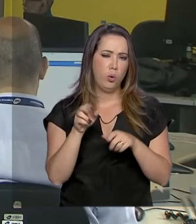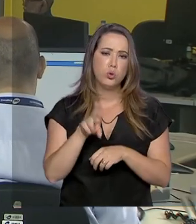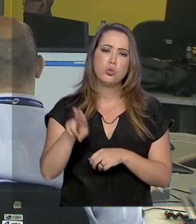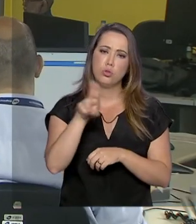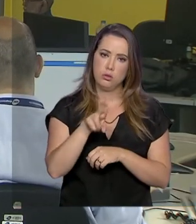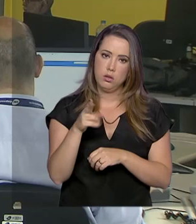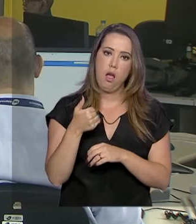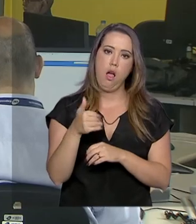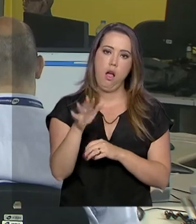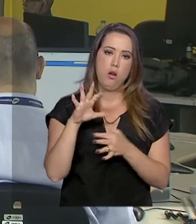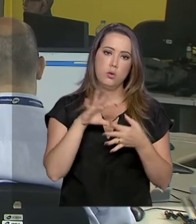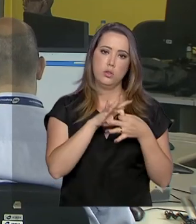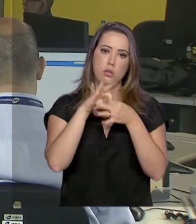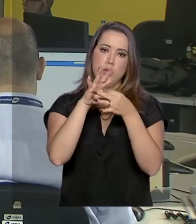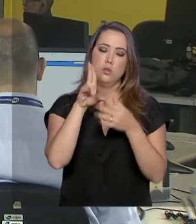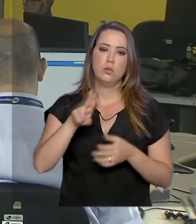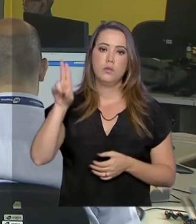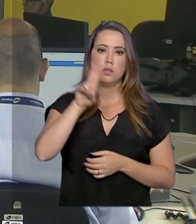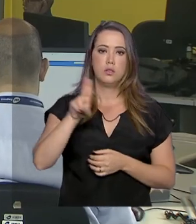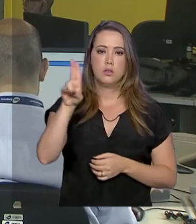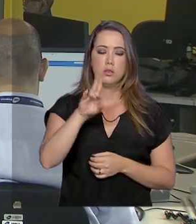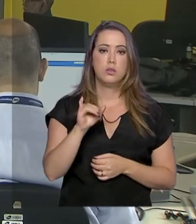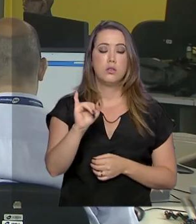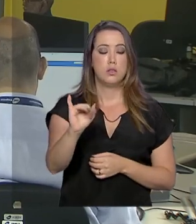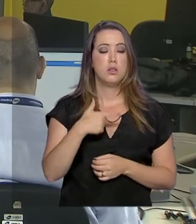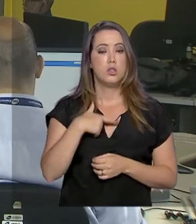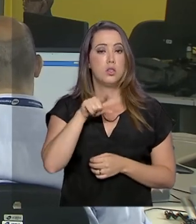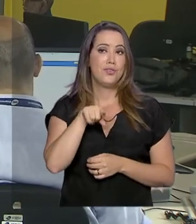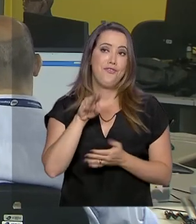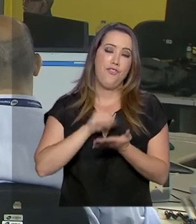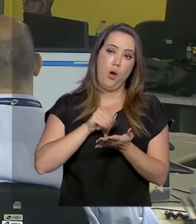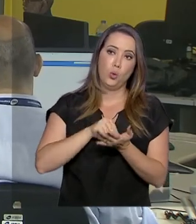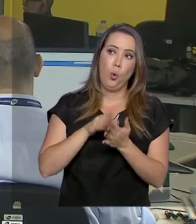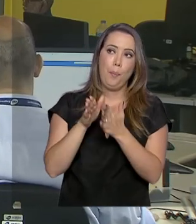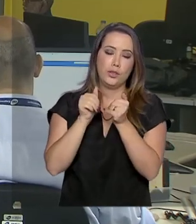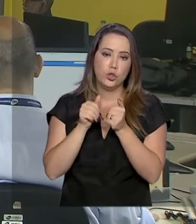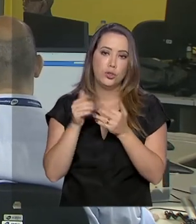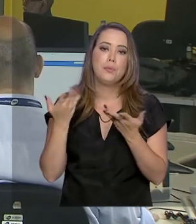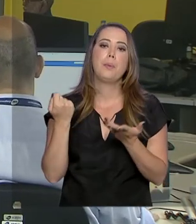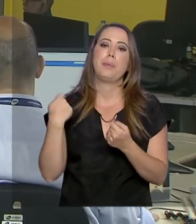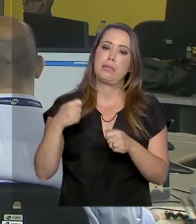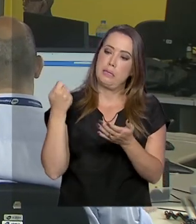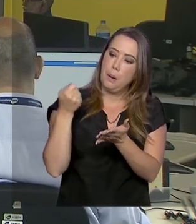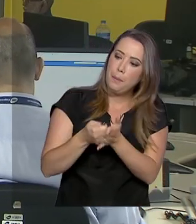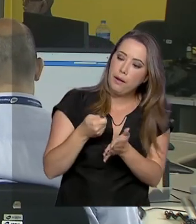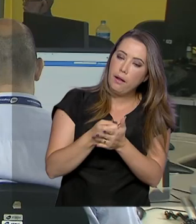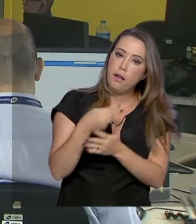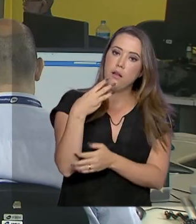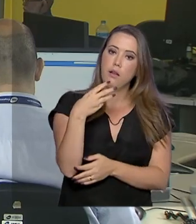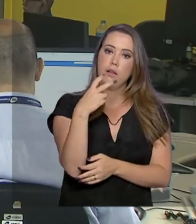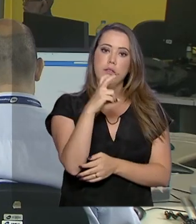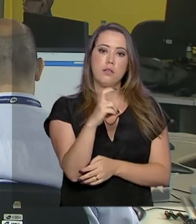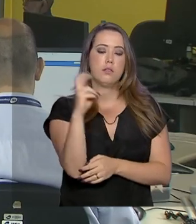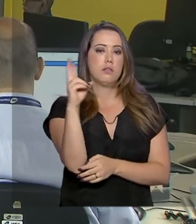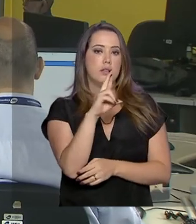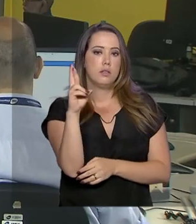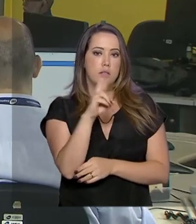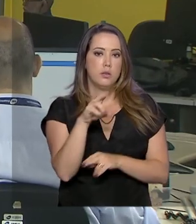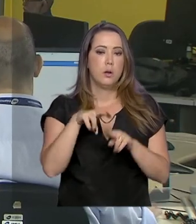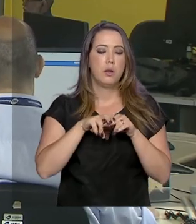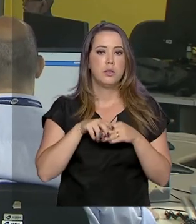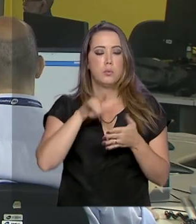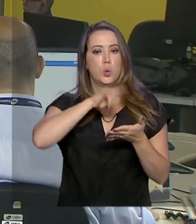permanecer com o vínculo universitário. Quem não fez o pedido ao MEC agora volta a pagar, em média, R$ 35,00 pela emissão da carteirinha.